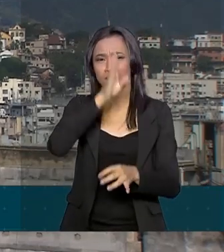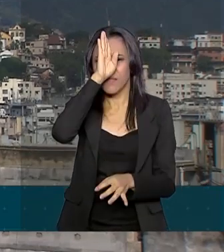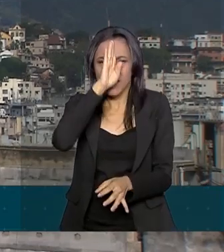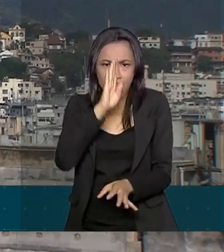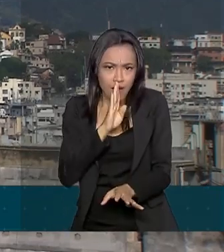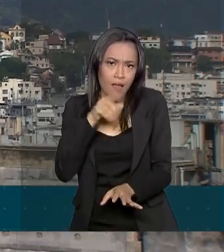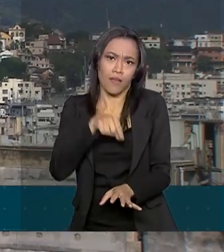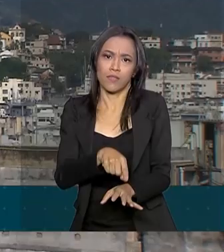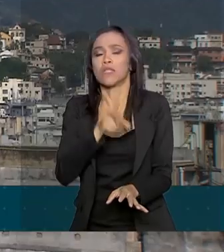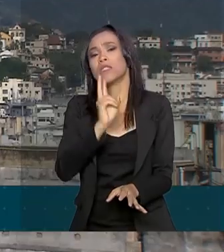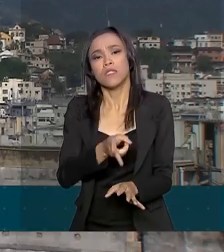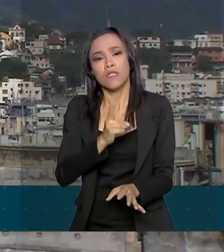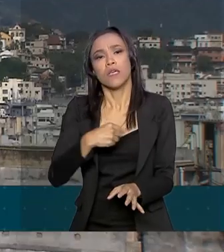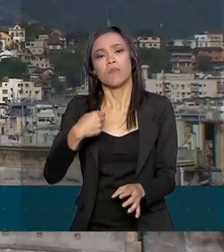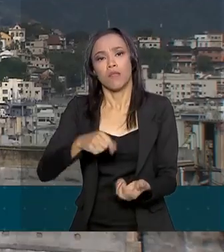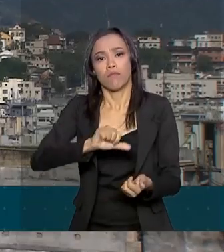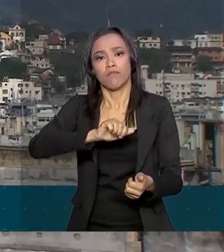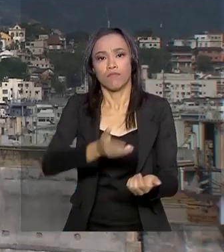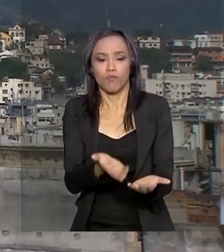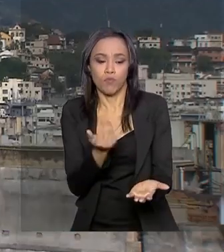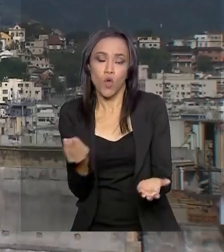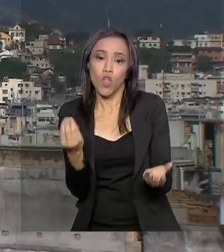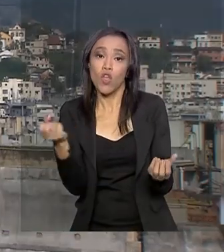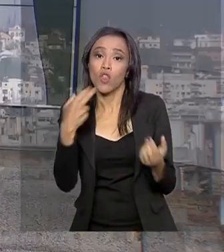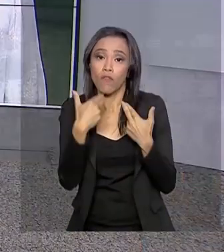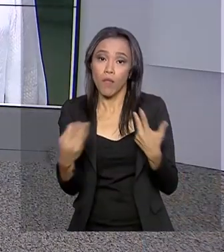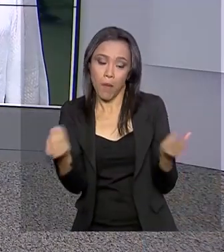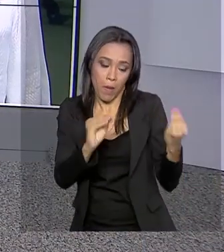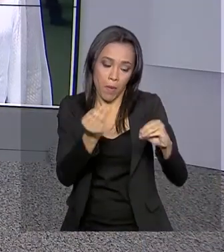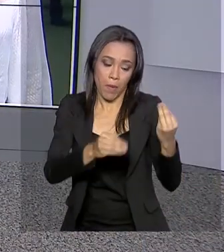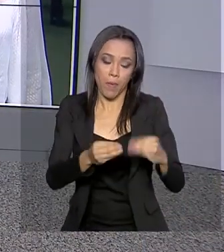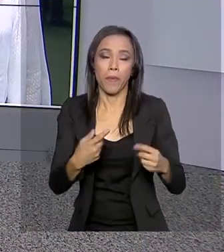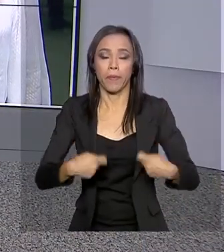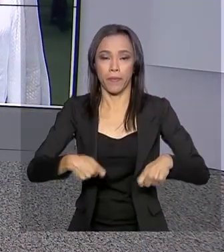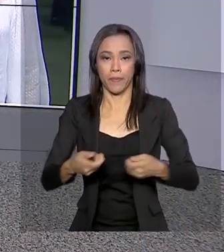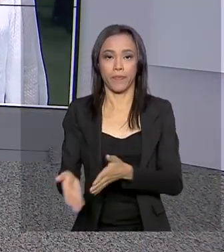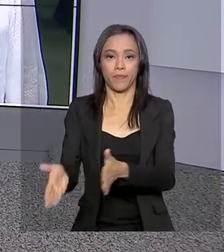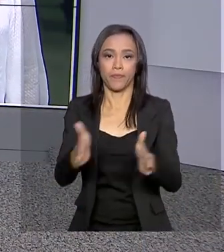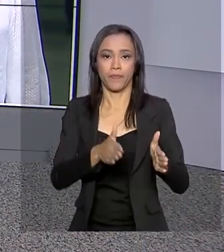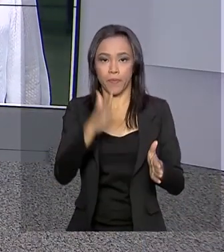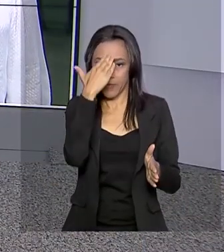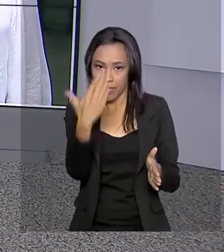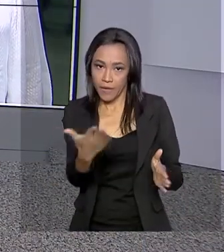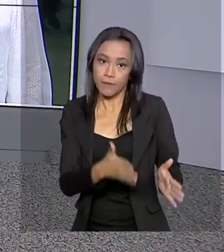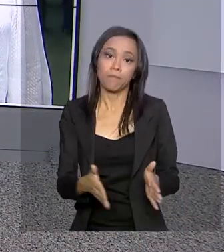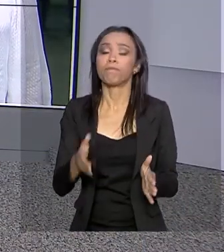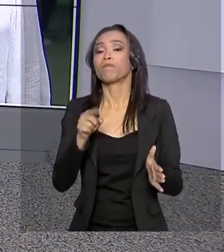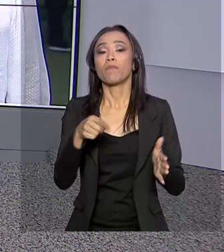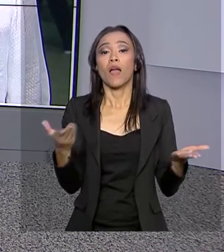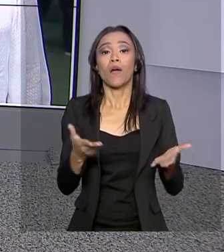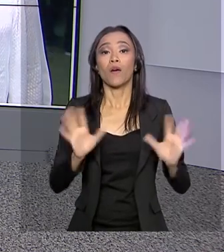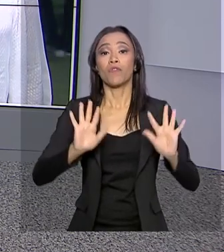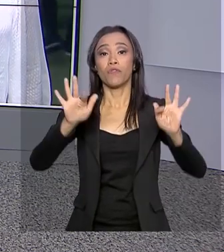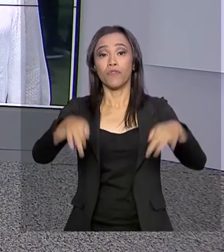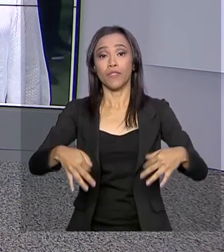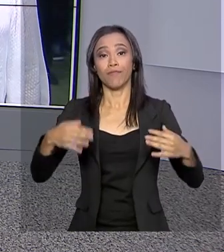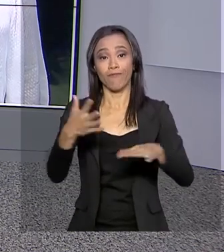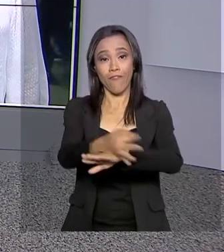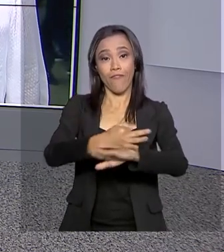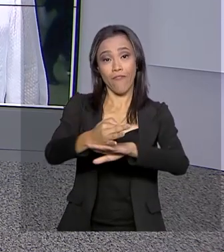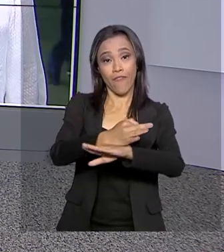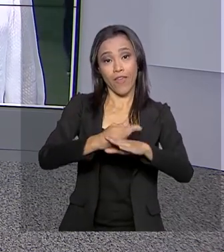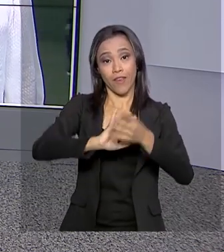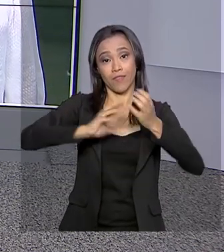e deve ser renovado periodicamente. Voltamos com você, Renata. Obrigada, Thiago. O recesso legislativo chega ao fim e